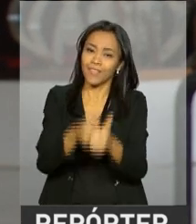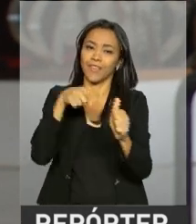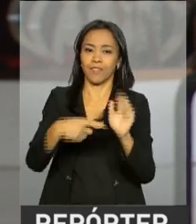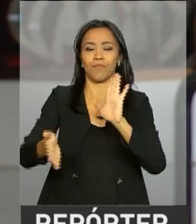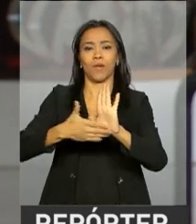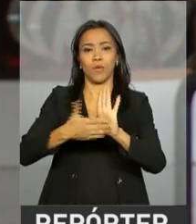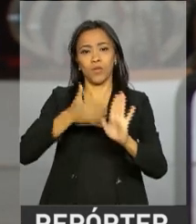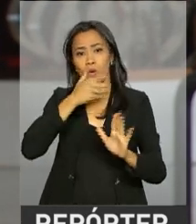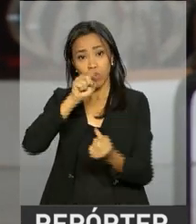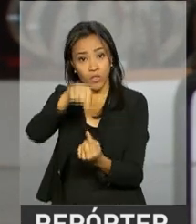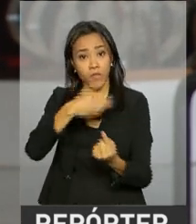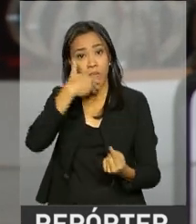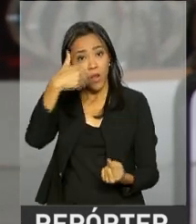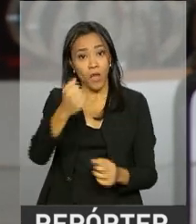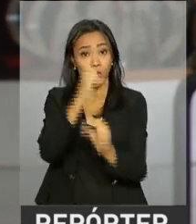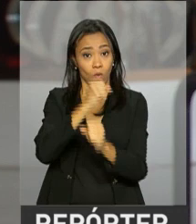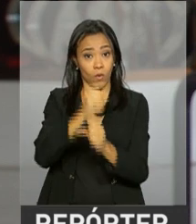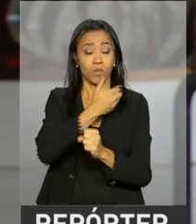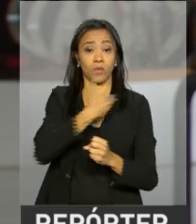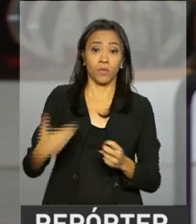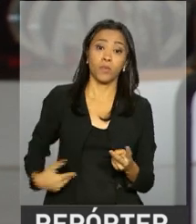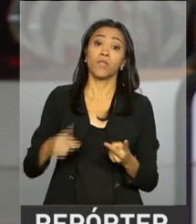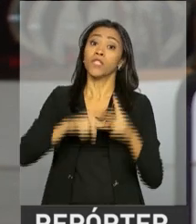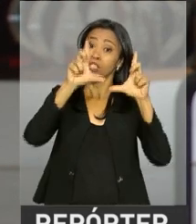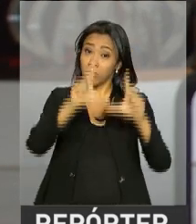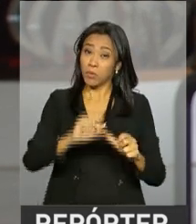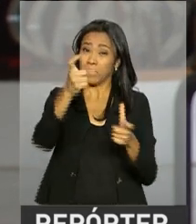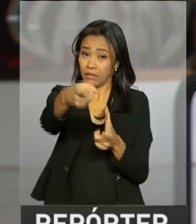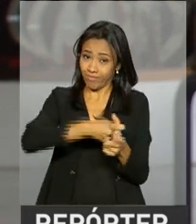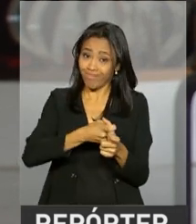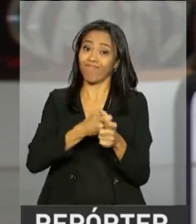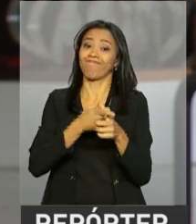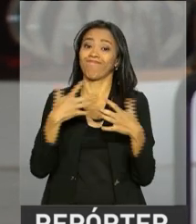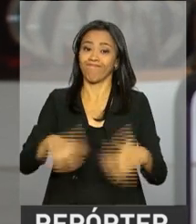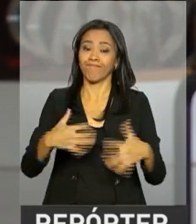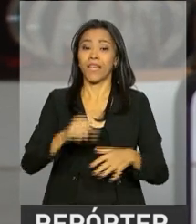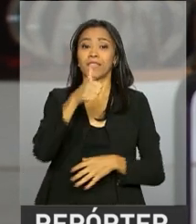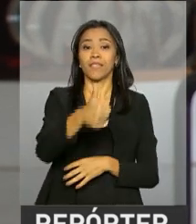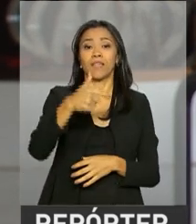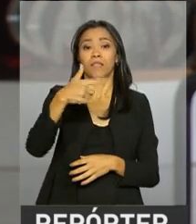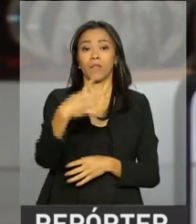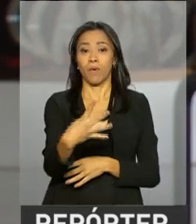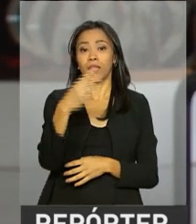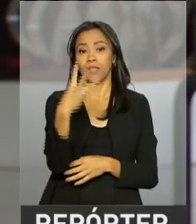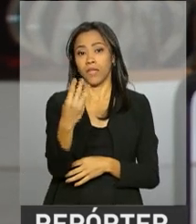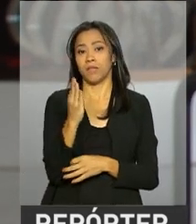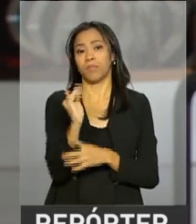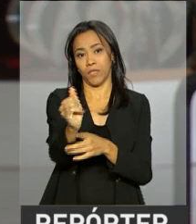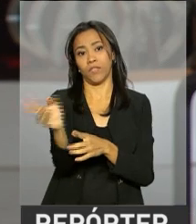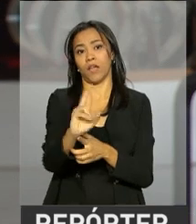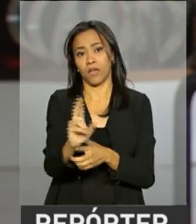é melhorar as contas públicas e assim diminuir os impactos do déficit previsto para o ano que vem, que é de R 143 bilhões.